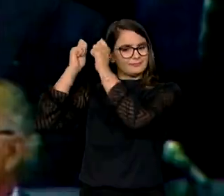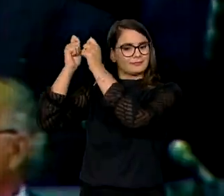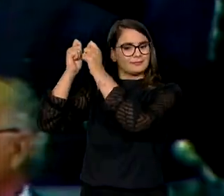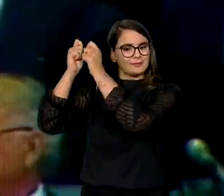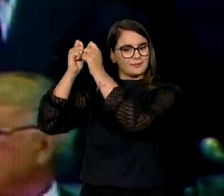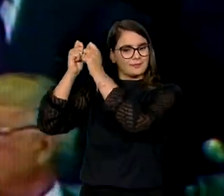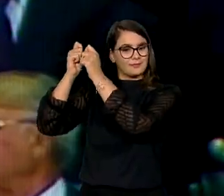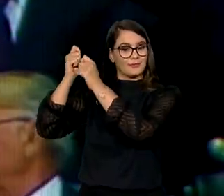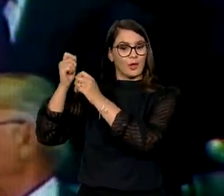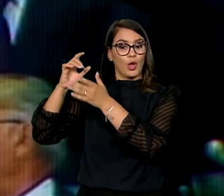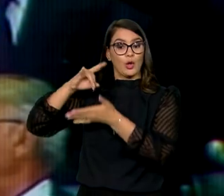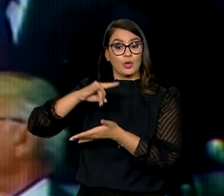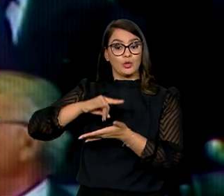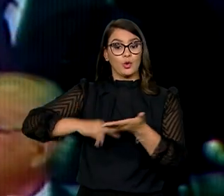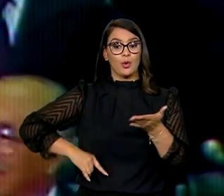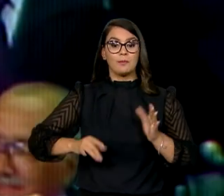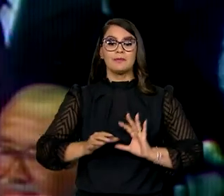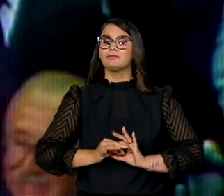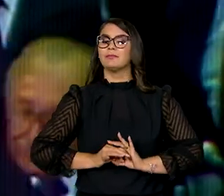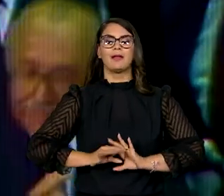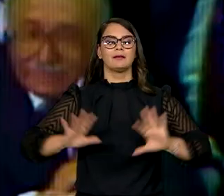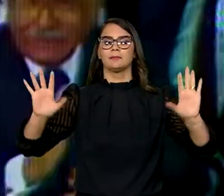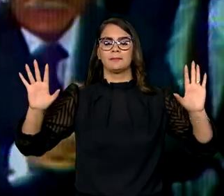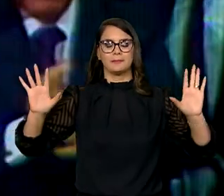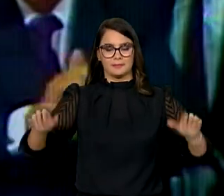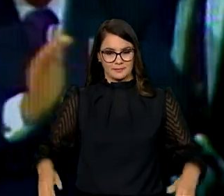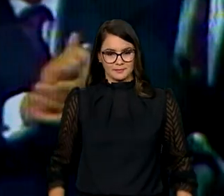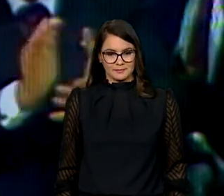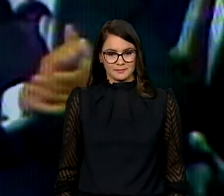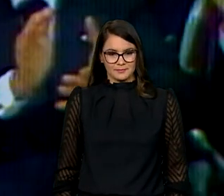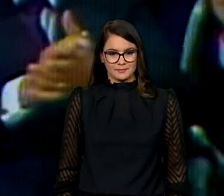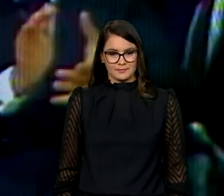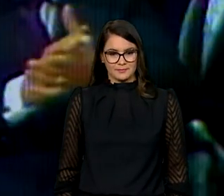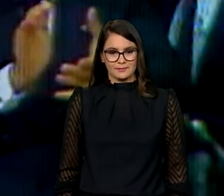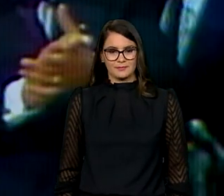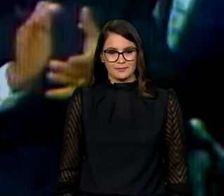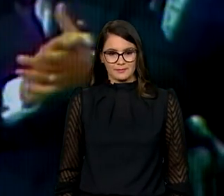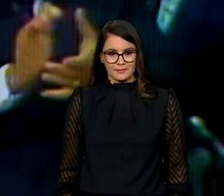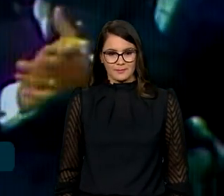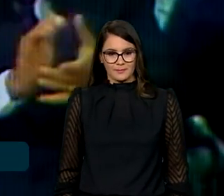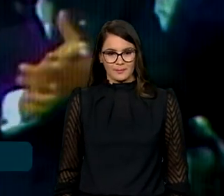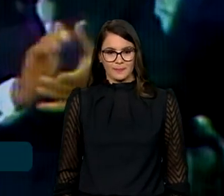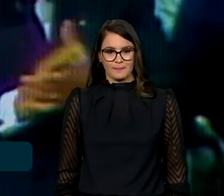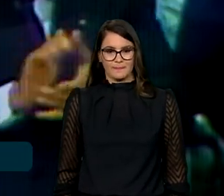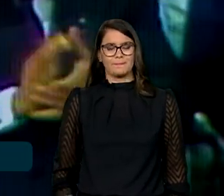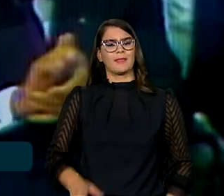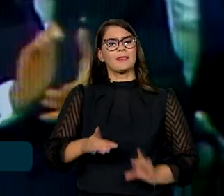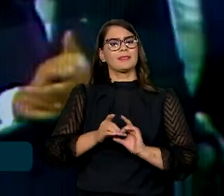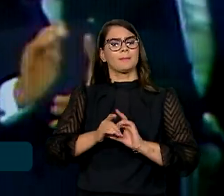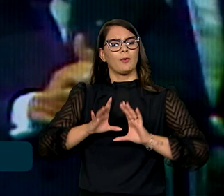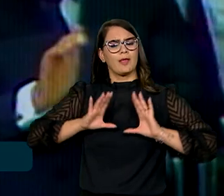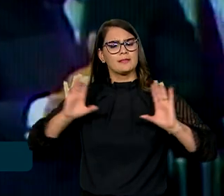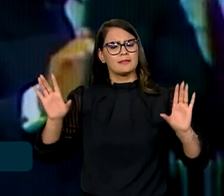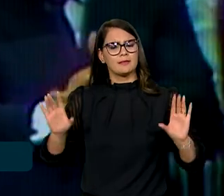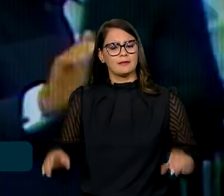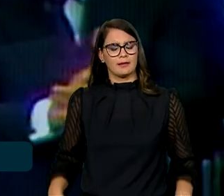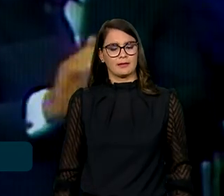o documento da liberdade, da dignidade, da democracia,